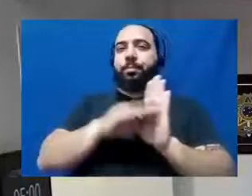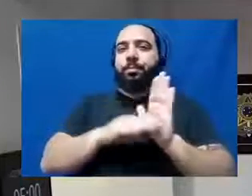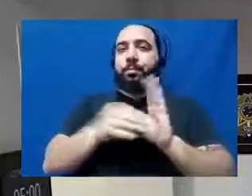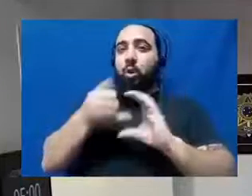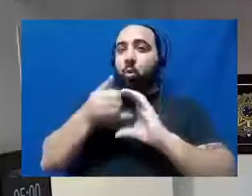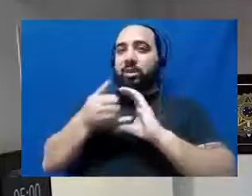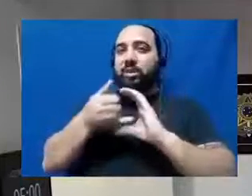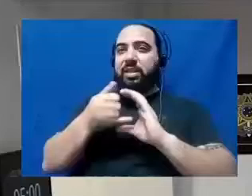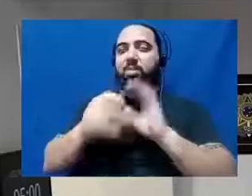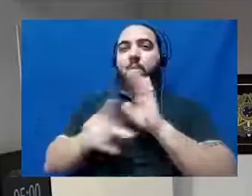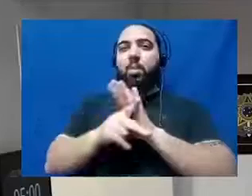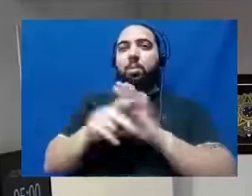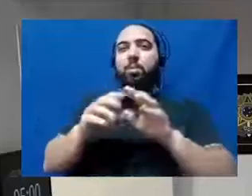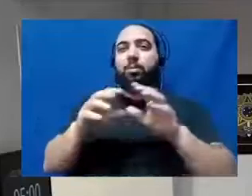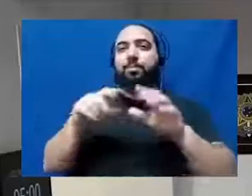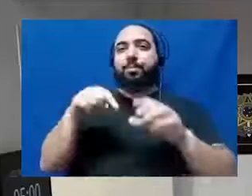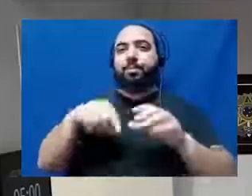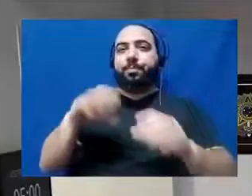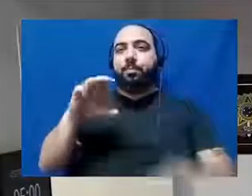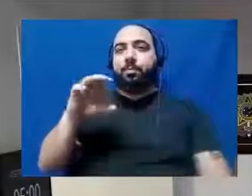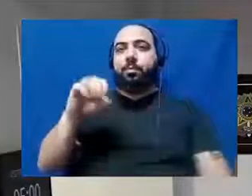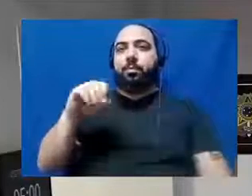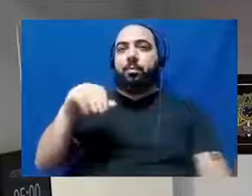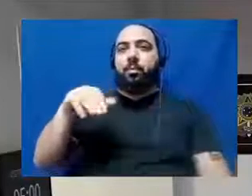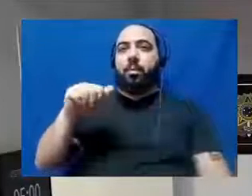está o nome do vereador para a falação.